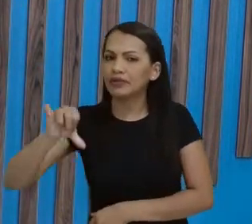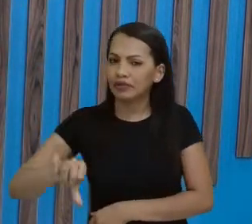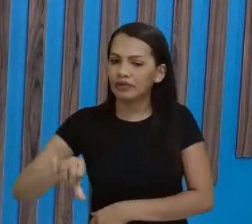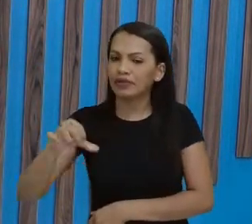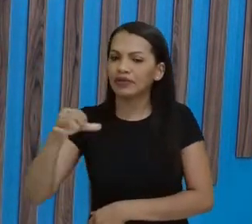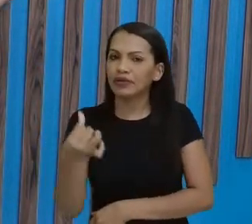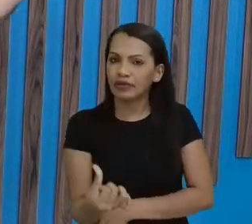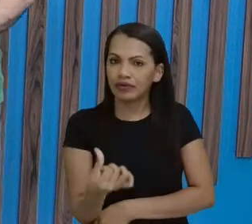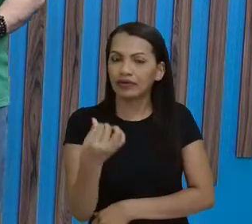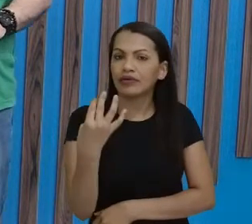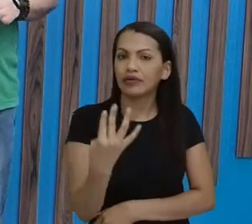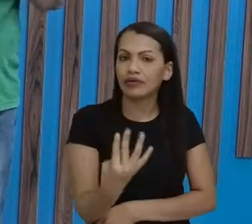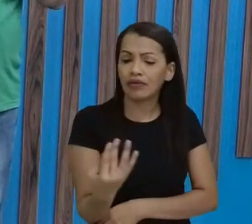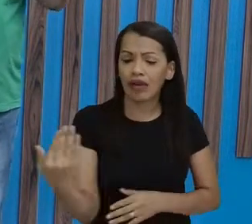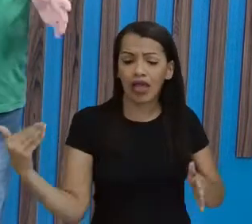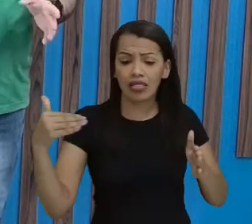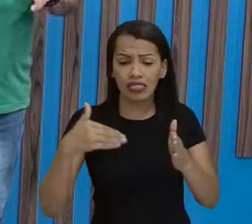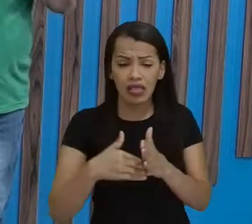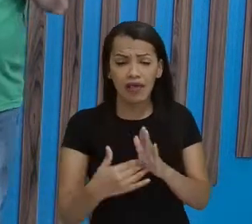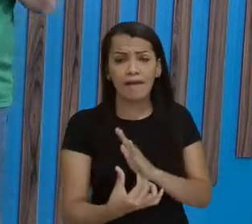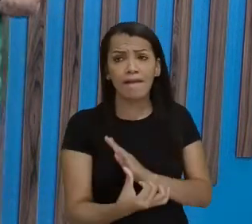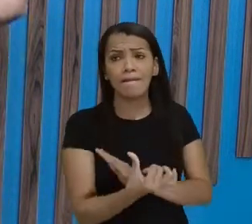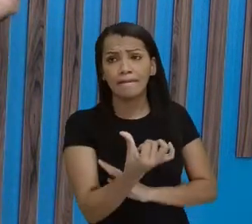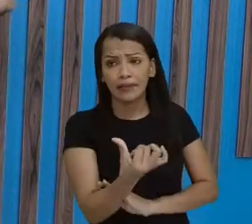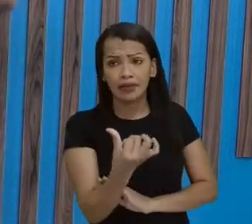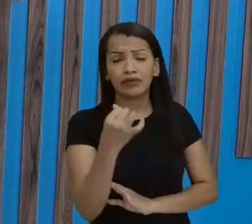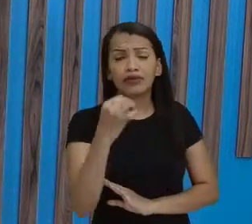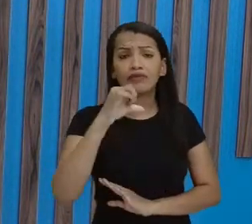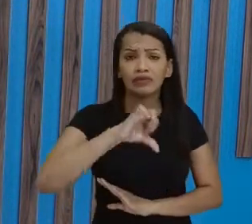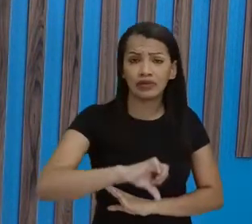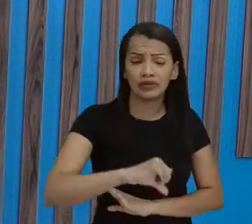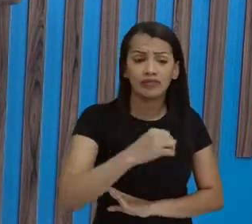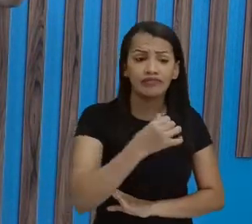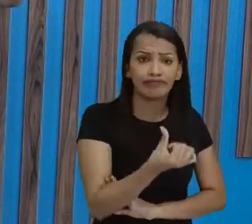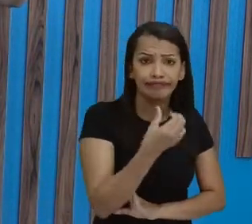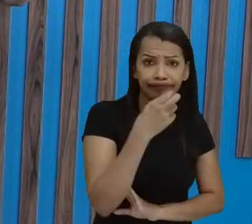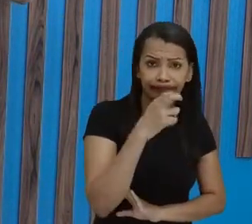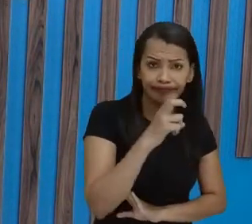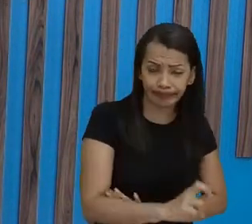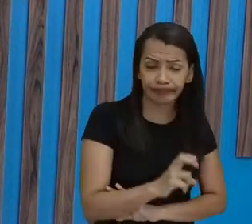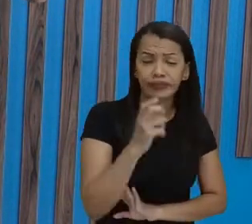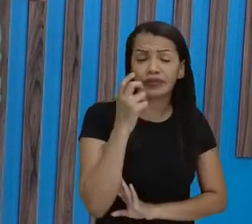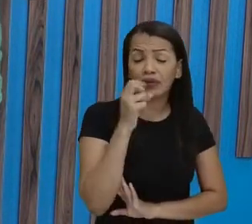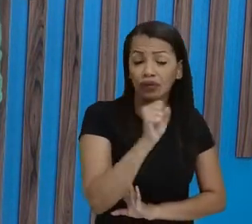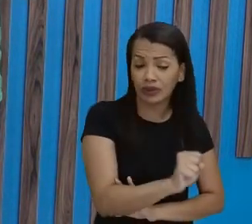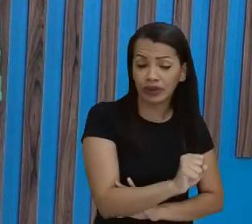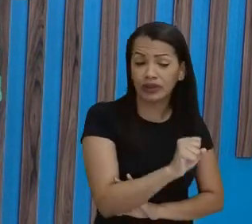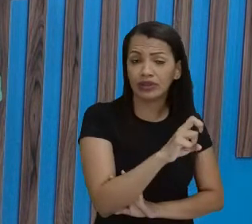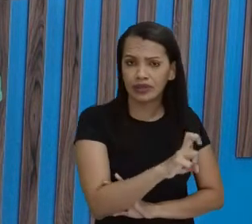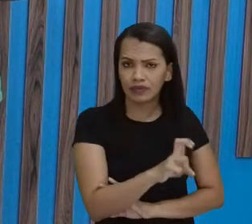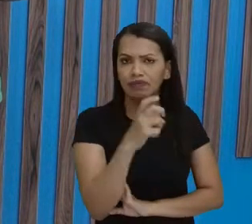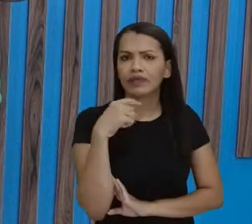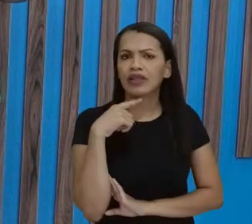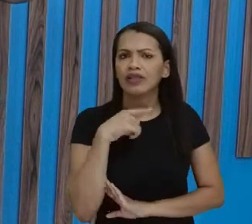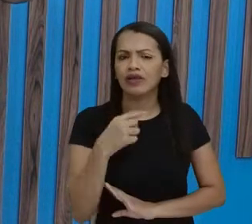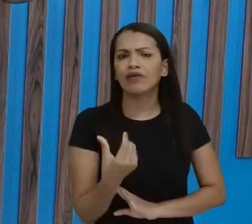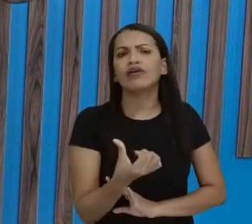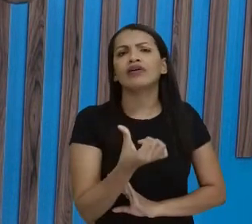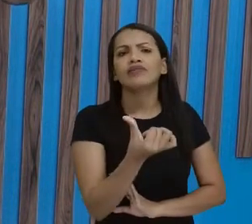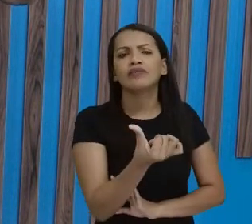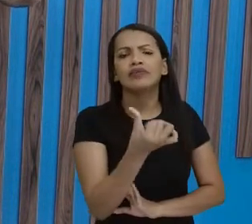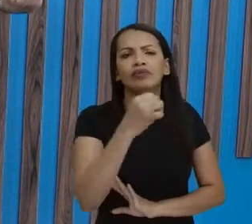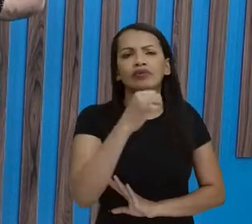1985, um período de ditadura militar, onde, a partir de 1985, a gente tem o processo de